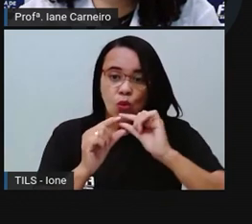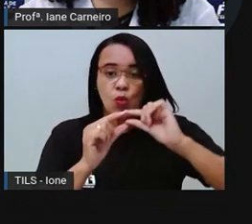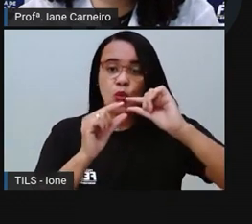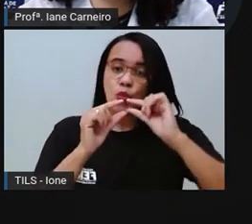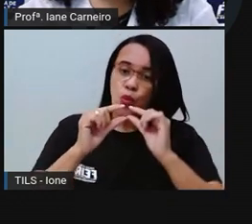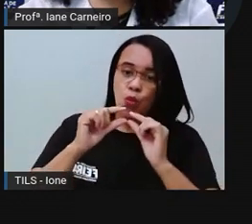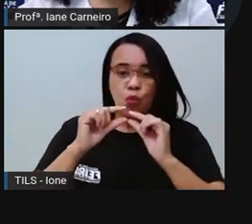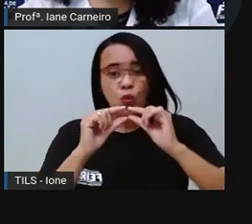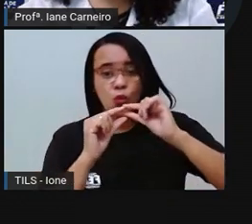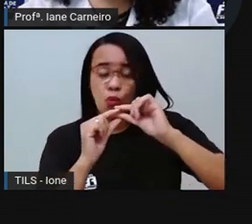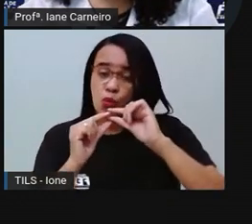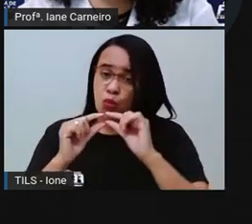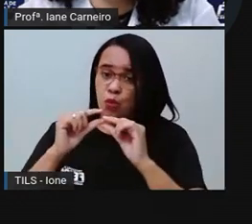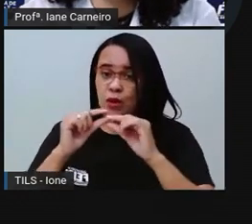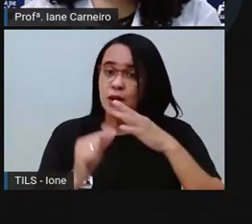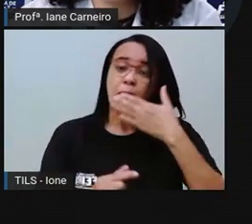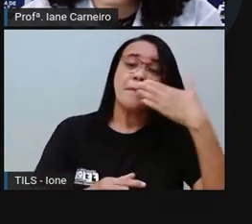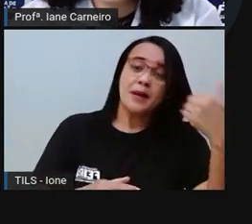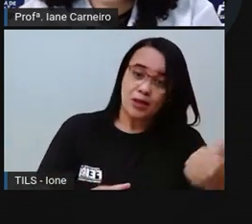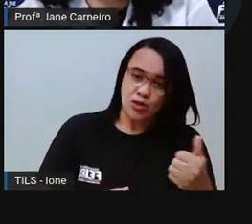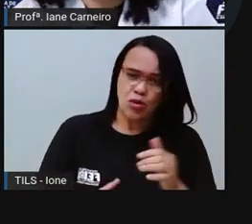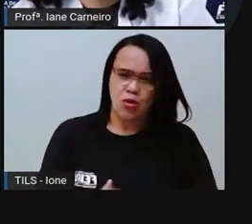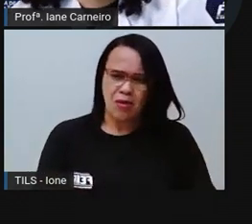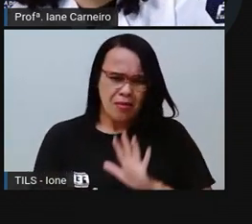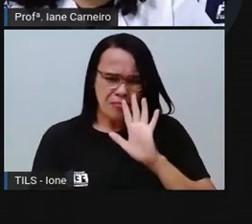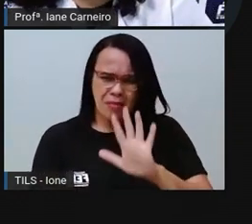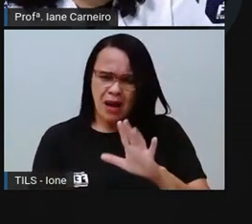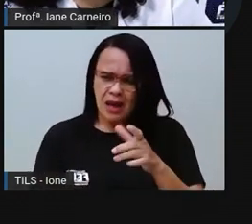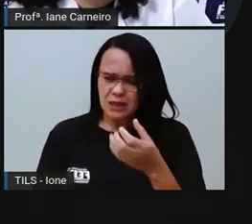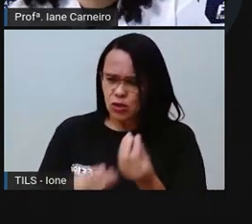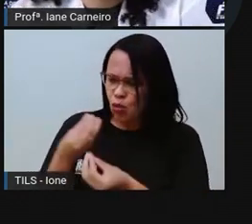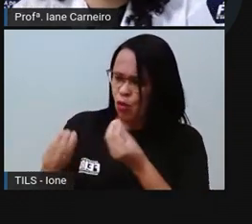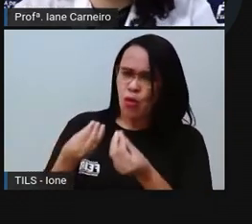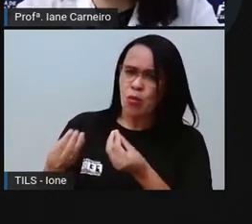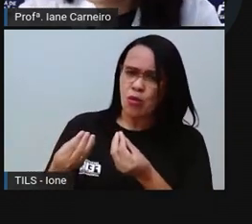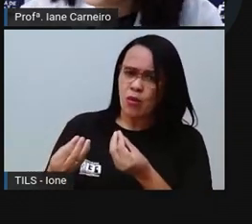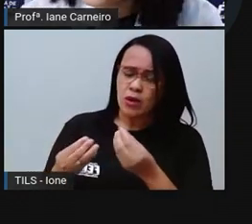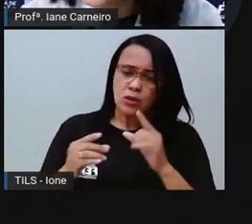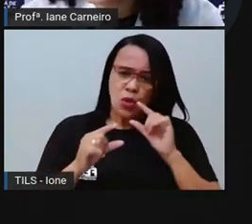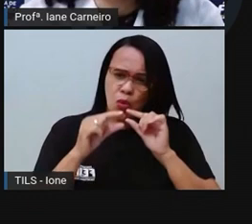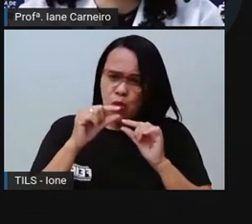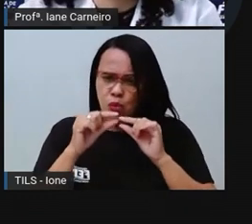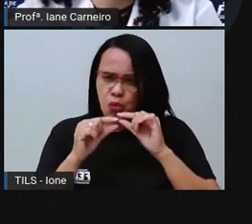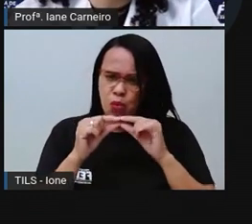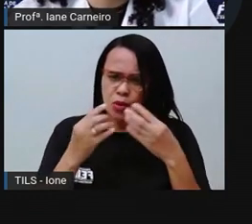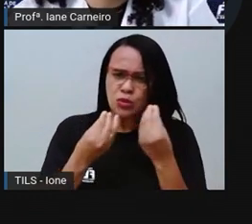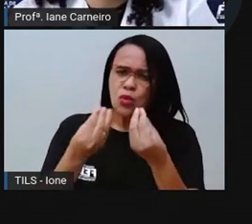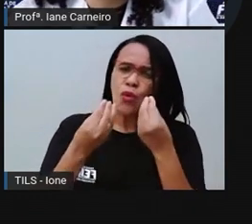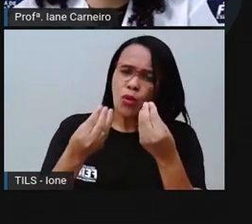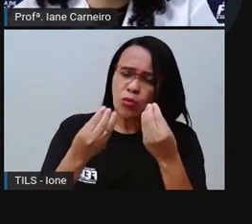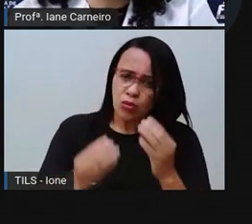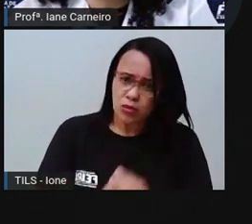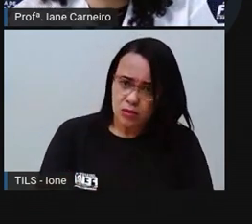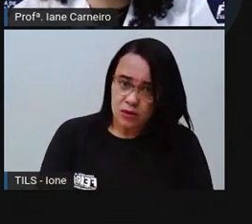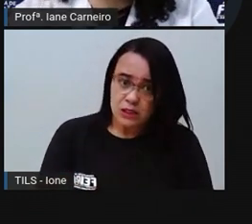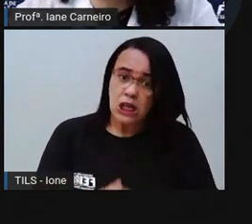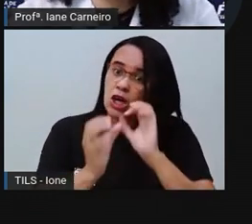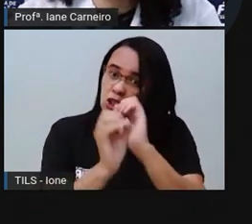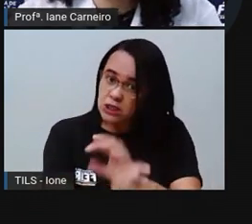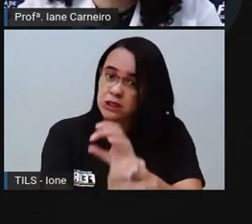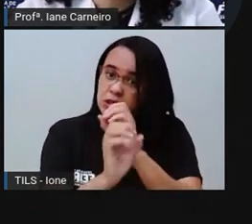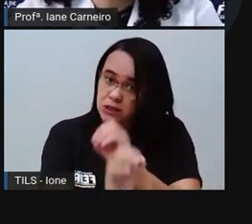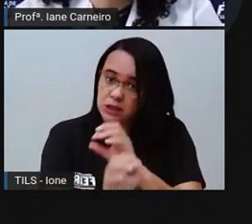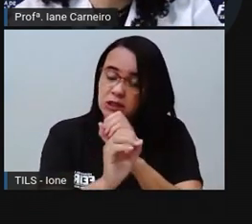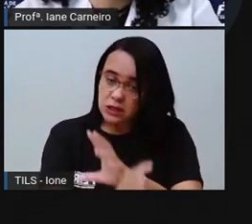ser isso, seu Curió? Eu faço uma flauta de bambu, bem feitinha. Ensino as notas para a